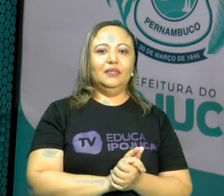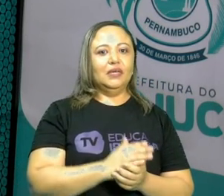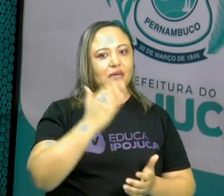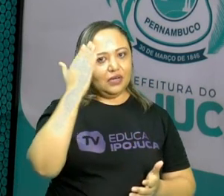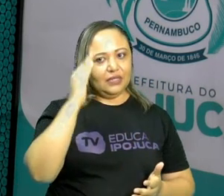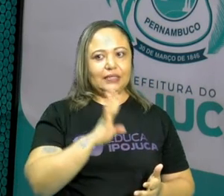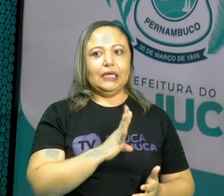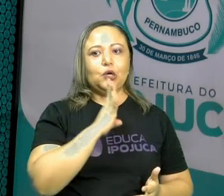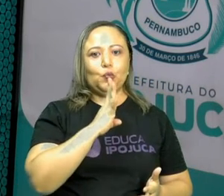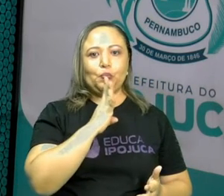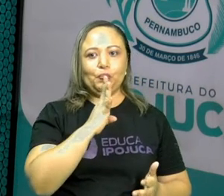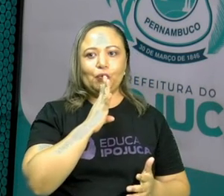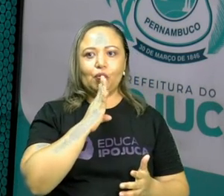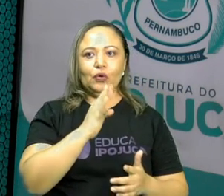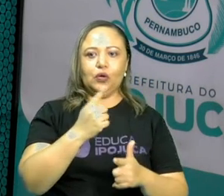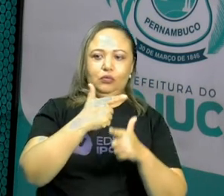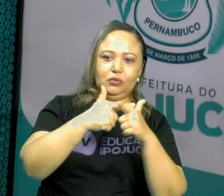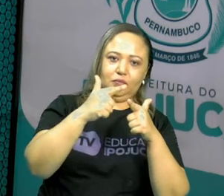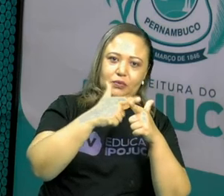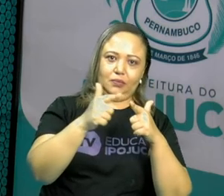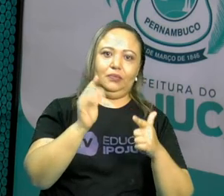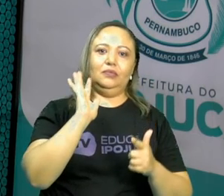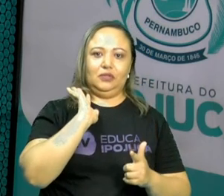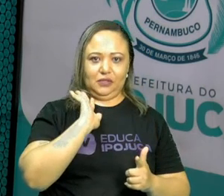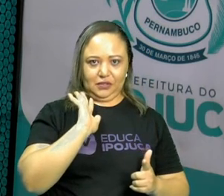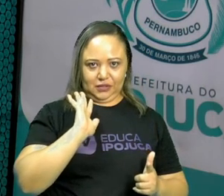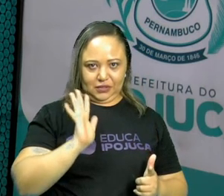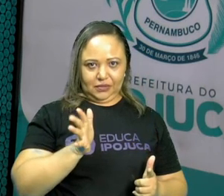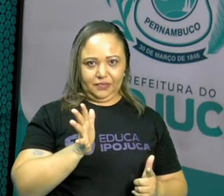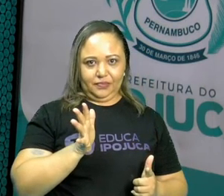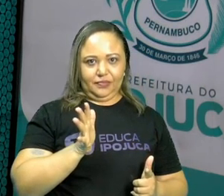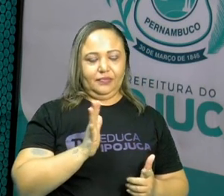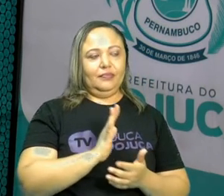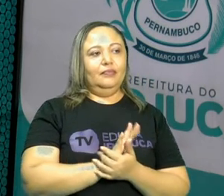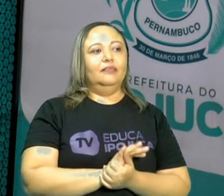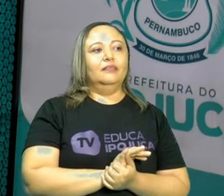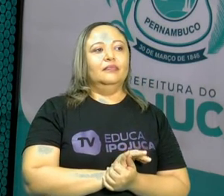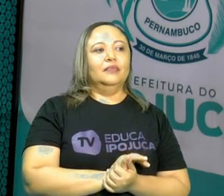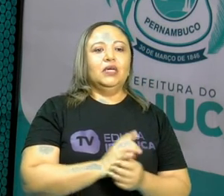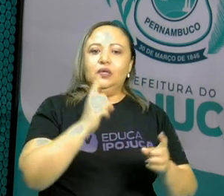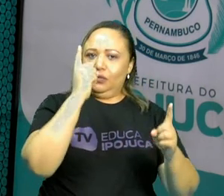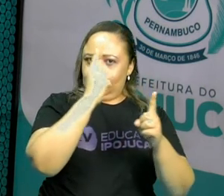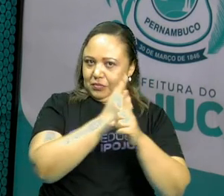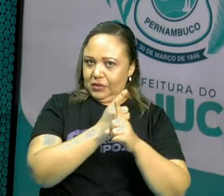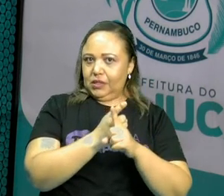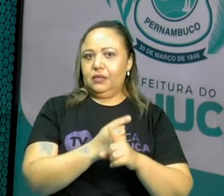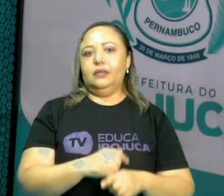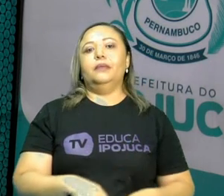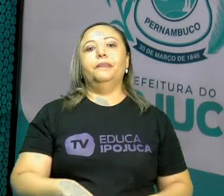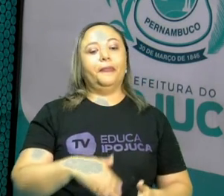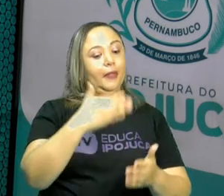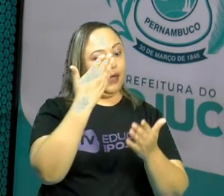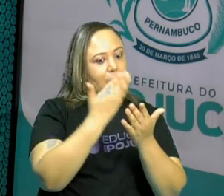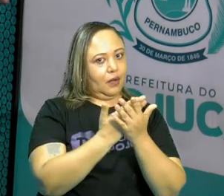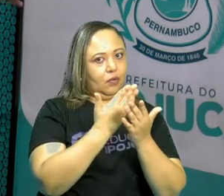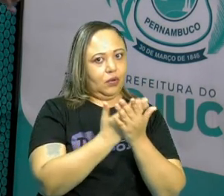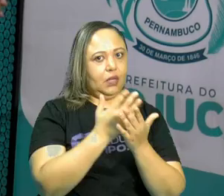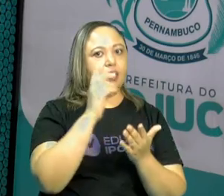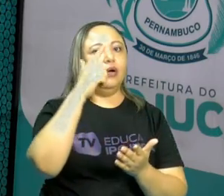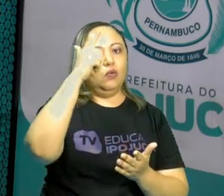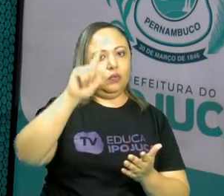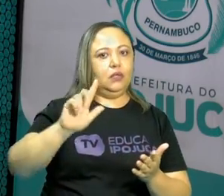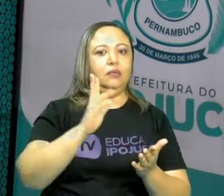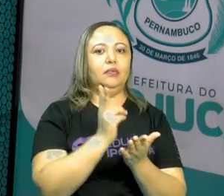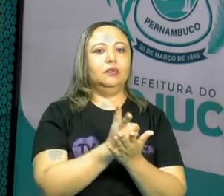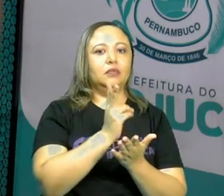divisores? O que é o MDC e como achá-lo? Pois é. Agora a gente continua na próxima aula, viu? Um